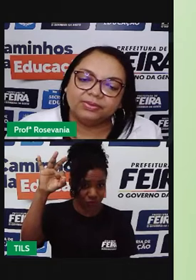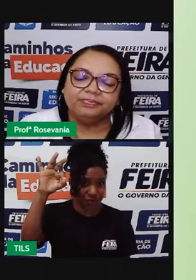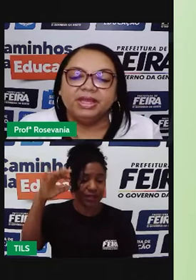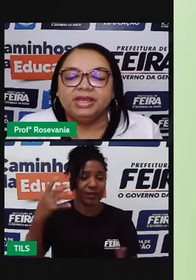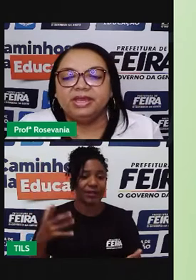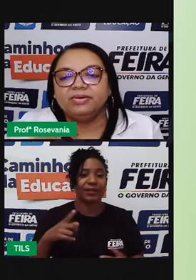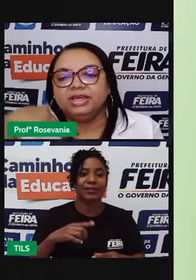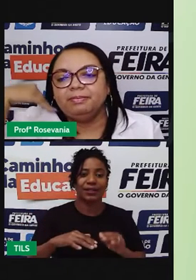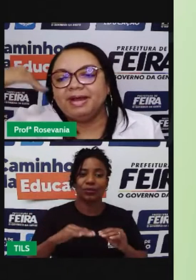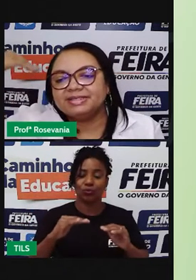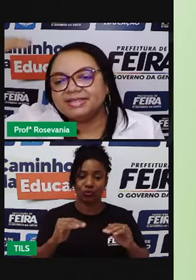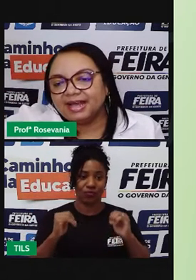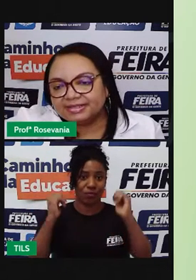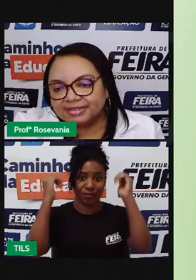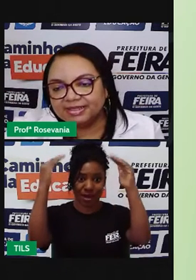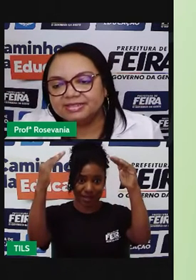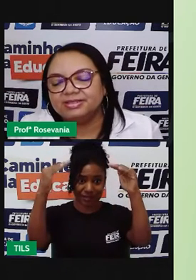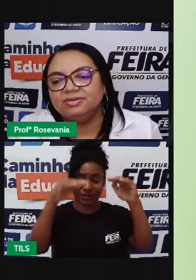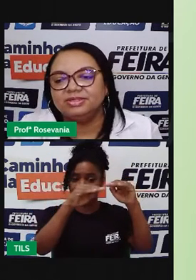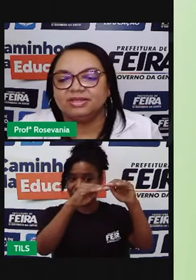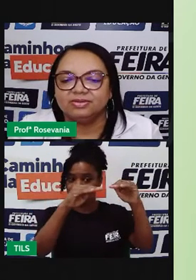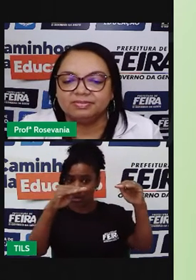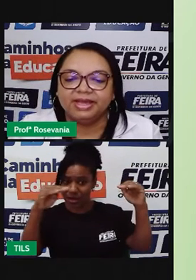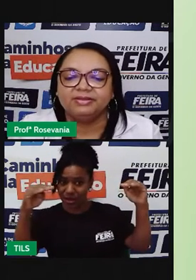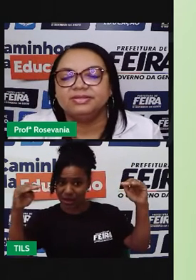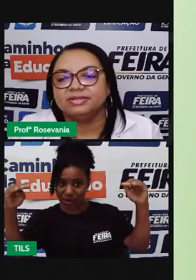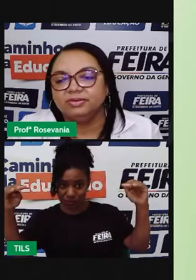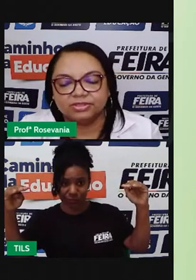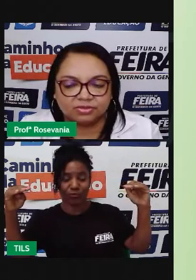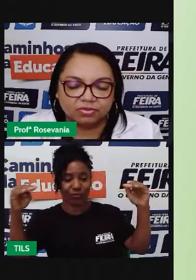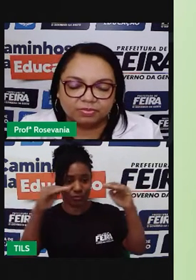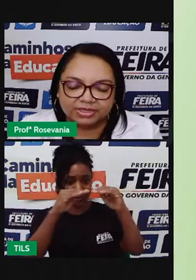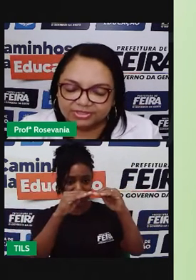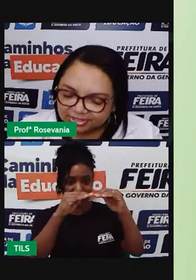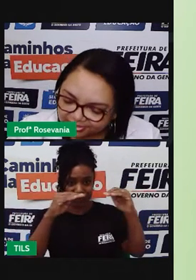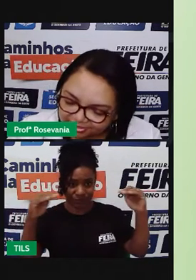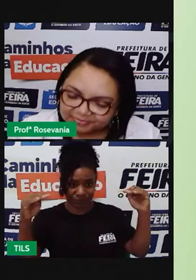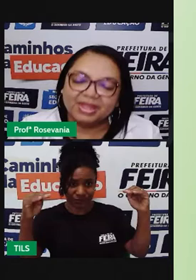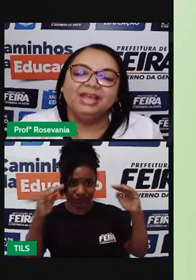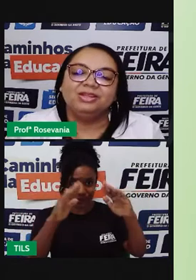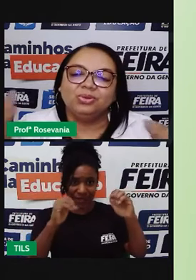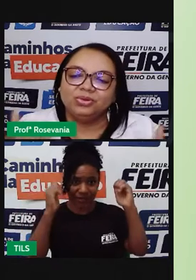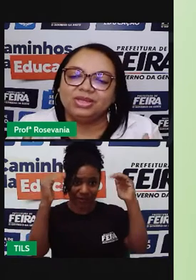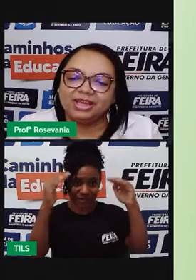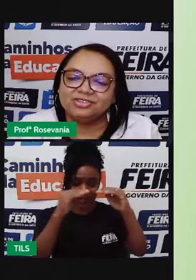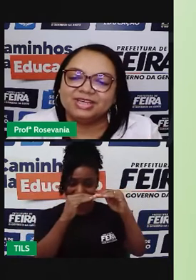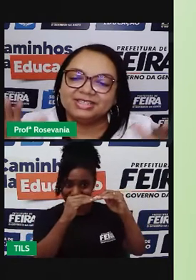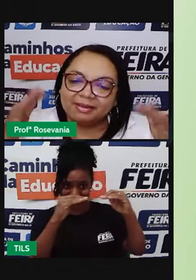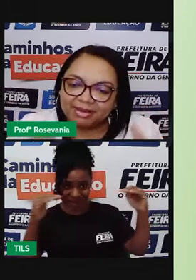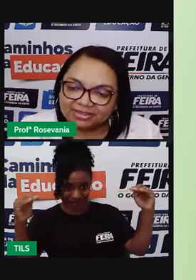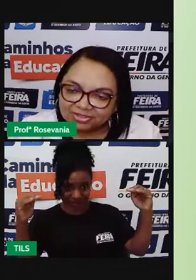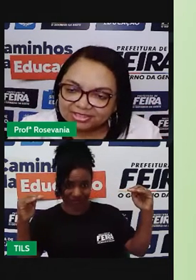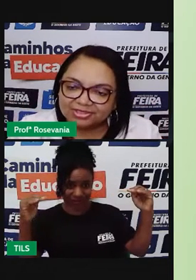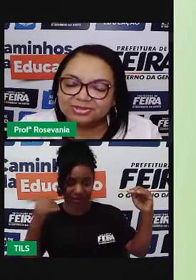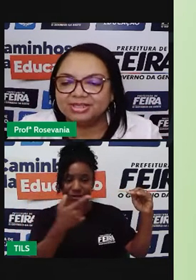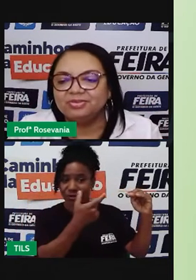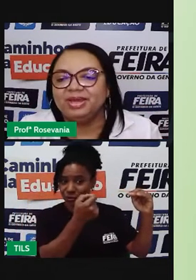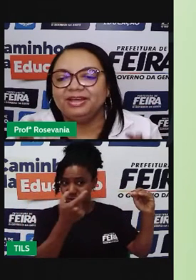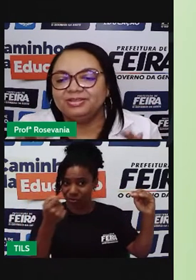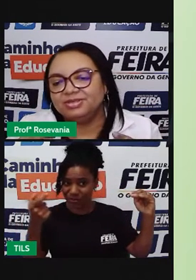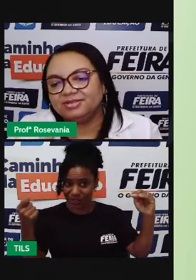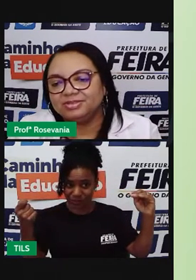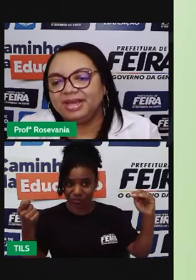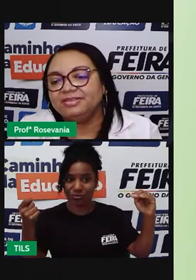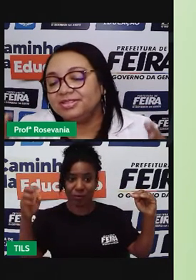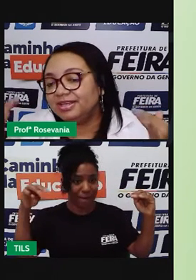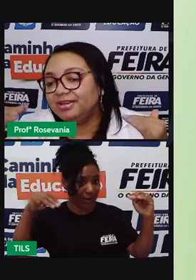planalto. E o que passasse desses 200 metros, pô, desculpem, gente, tudo que tivesse abaixo desses 200